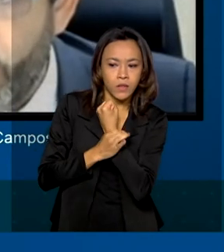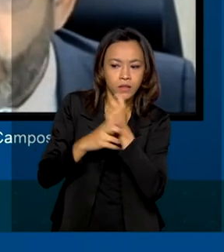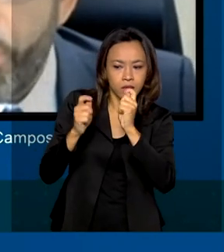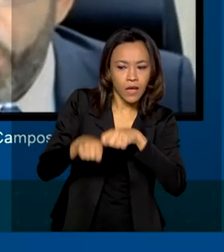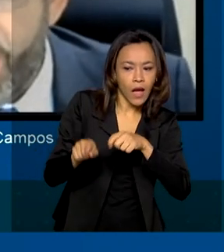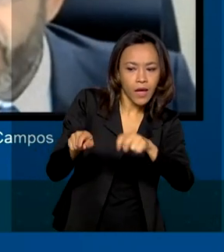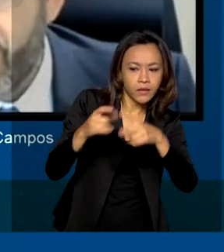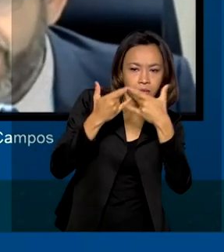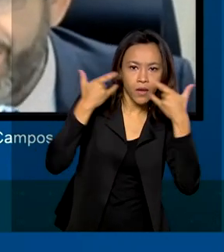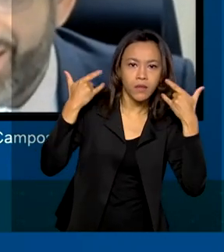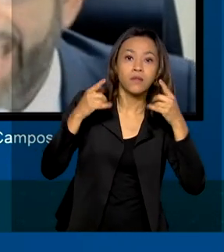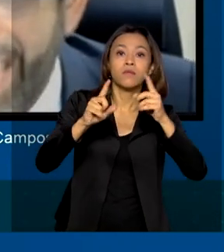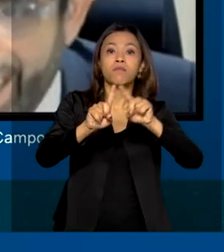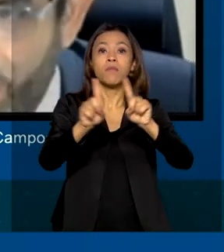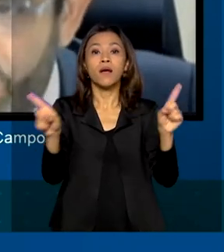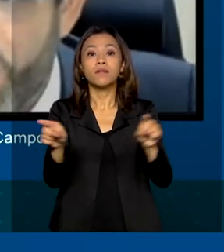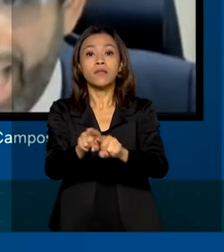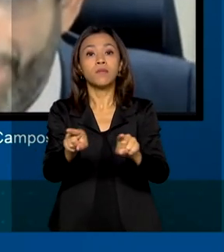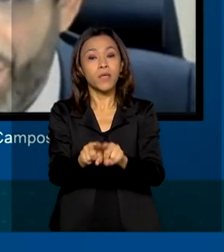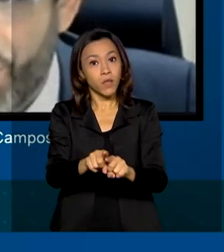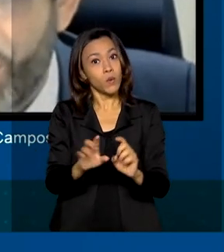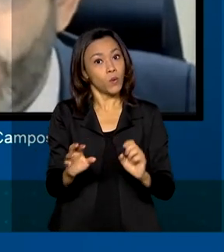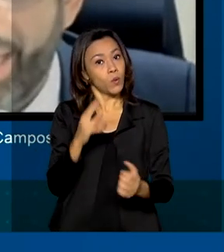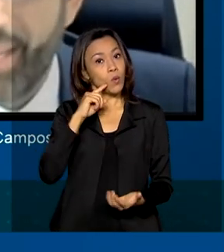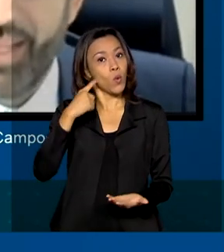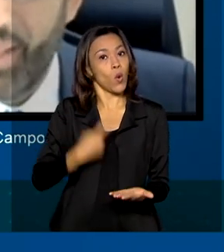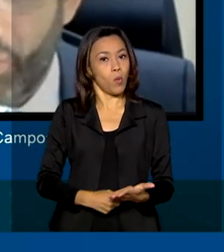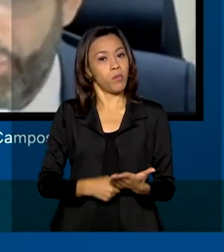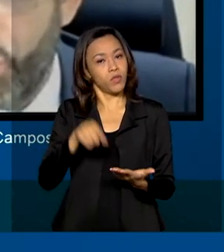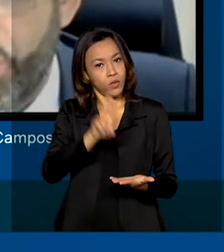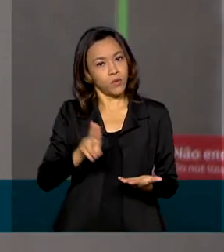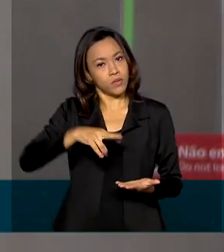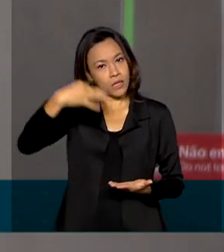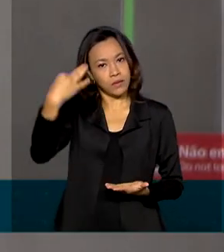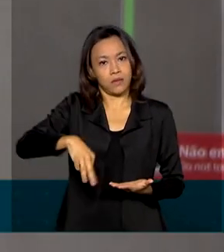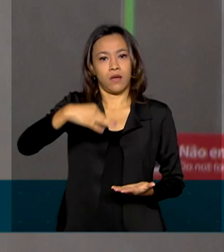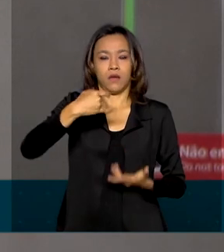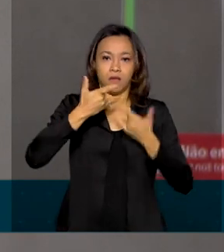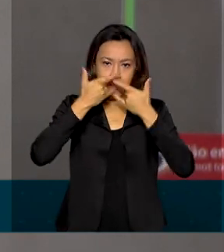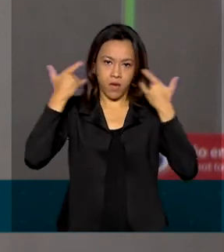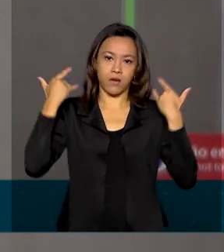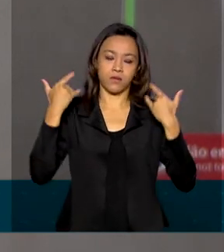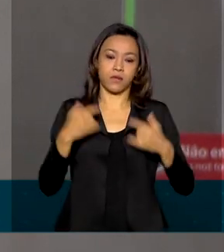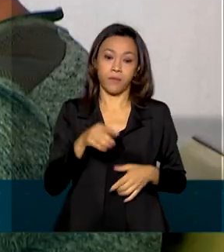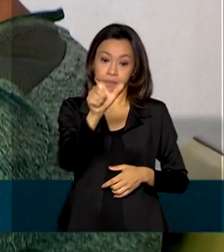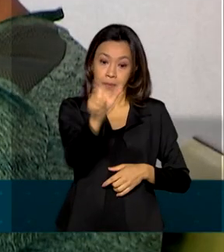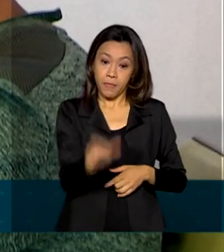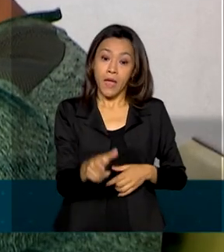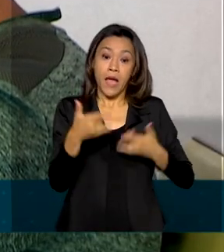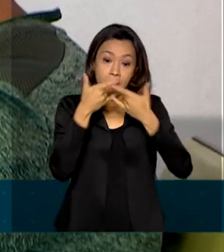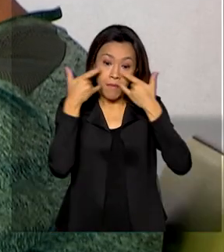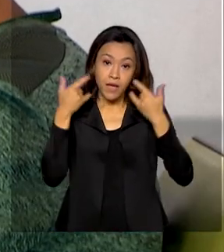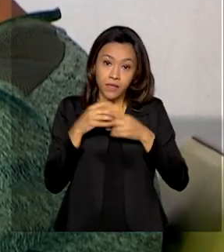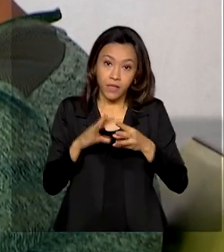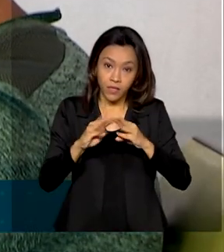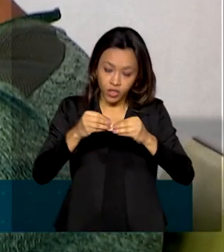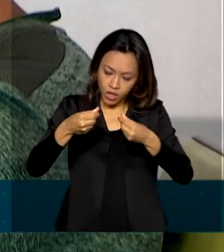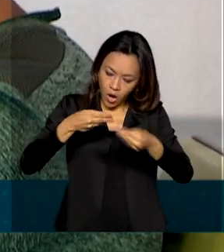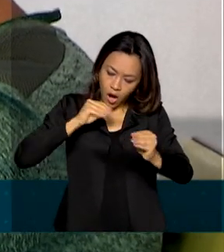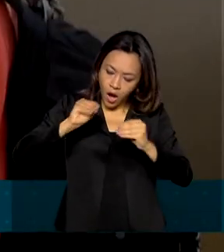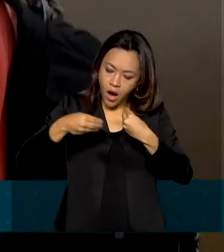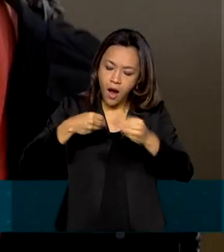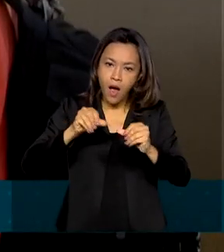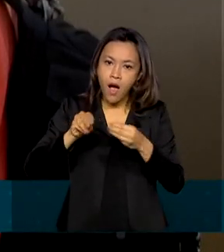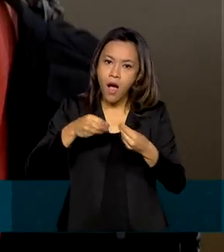sobretudo, pelo compromisso cidadão de usar a máscara corretamente dentro dos voos. As máscaras de tecido feitas de algodão e